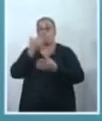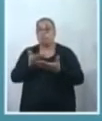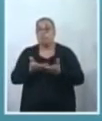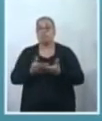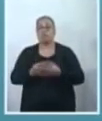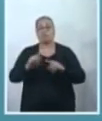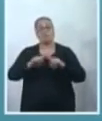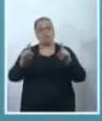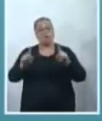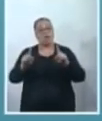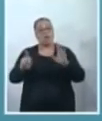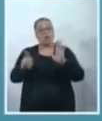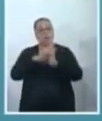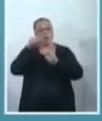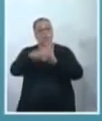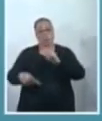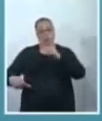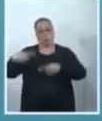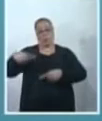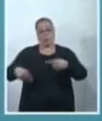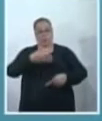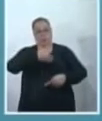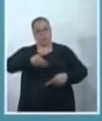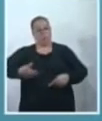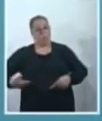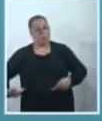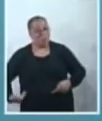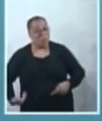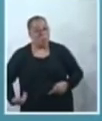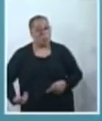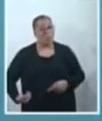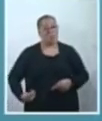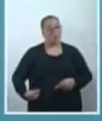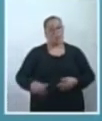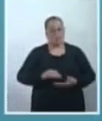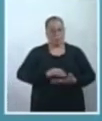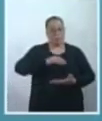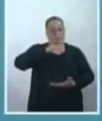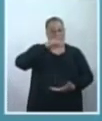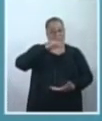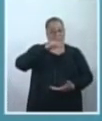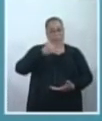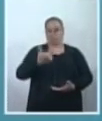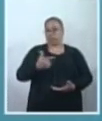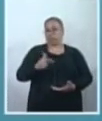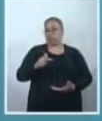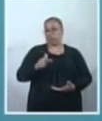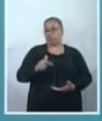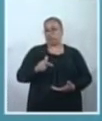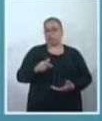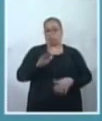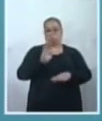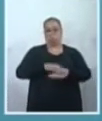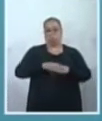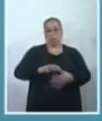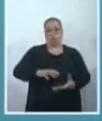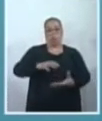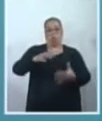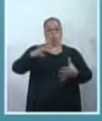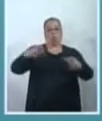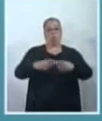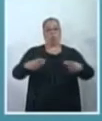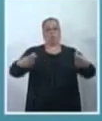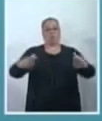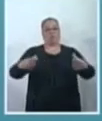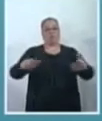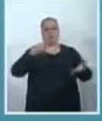fala de políticas públicas, né? A Cesto Propão não houve aí uma ação de aumentar a quantidade. Do